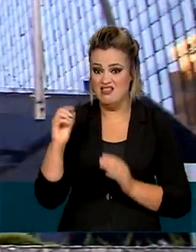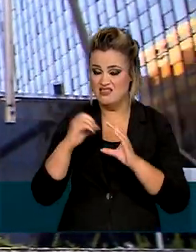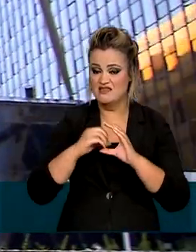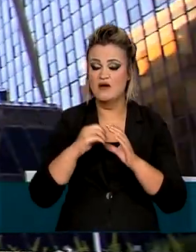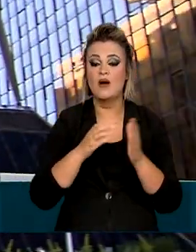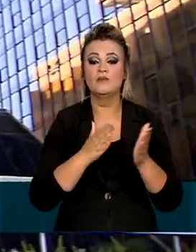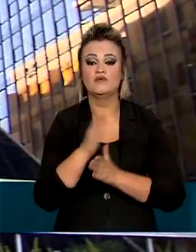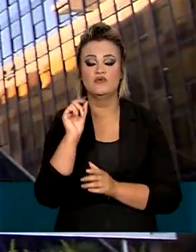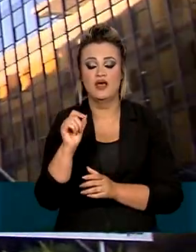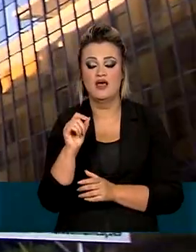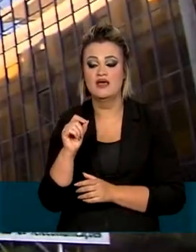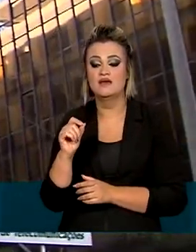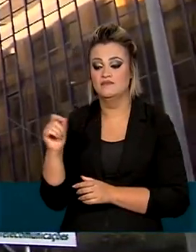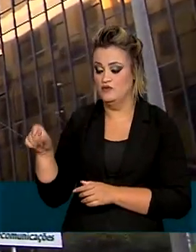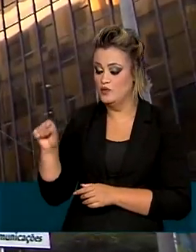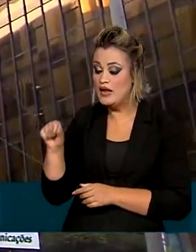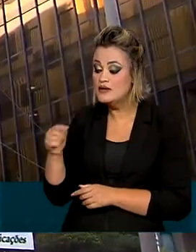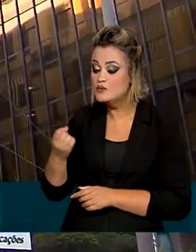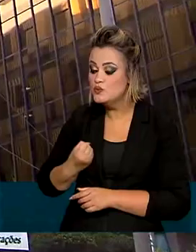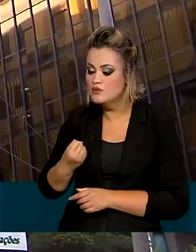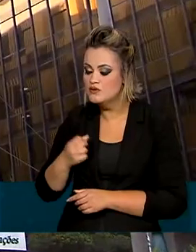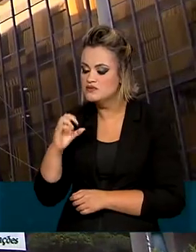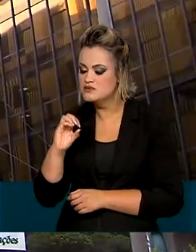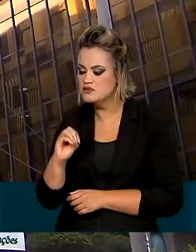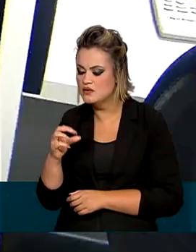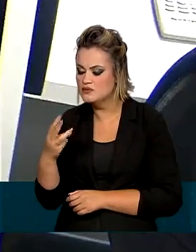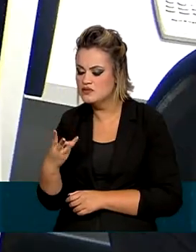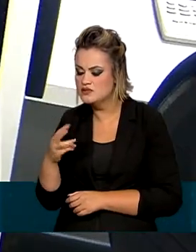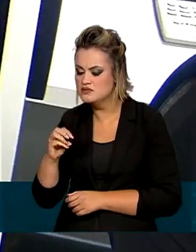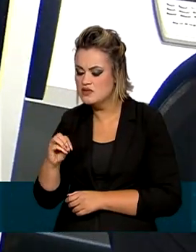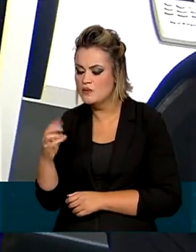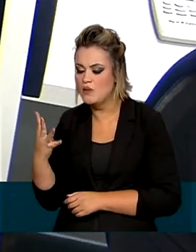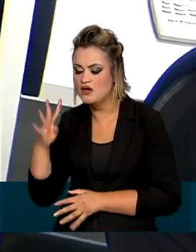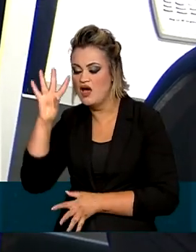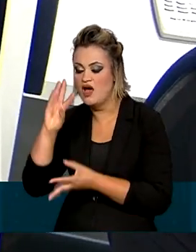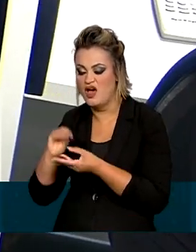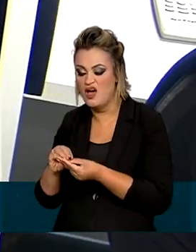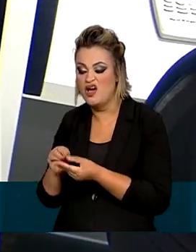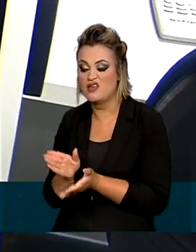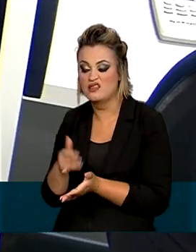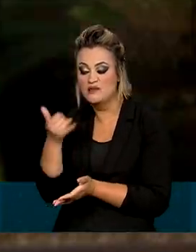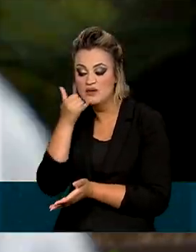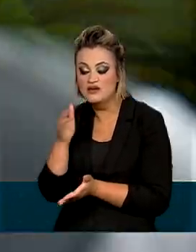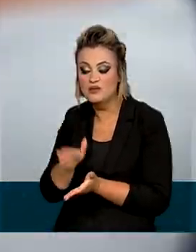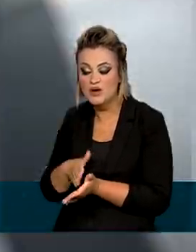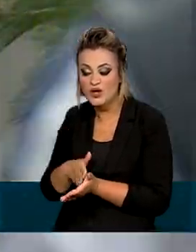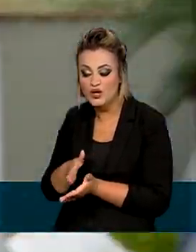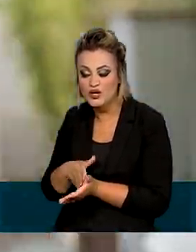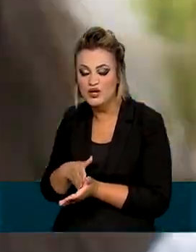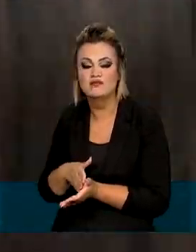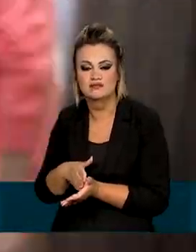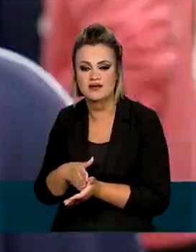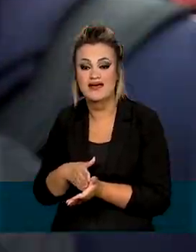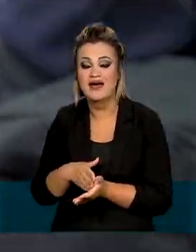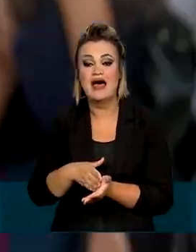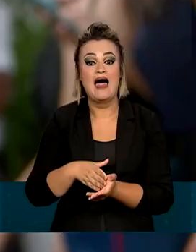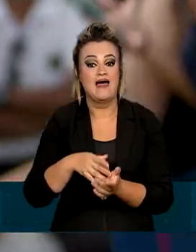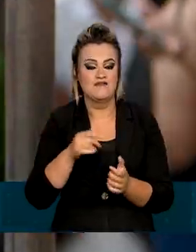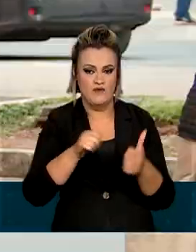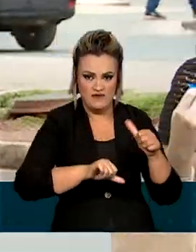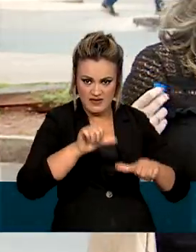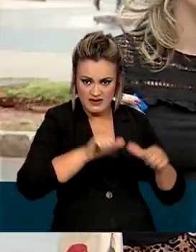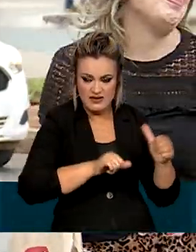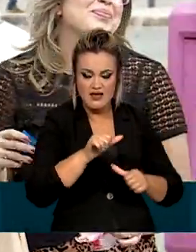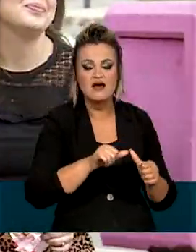aprovou a designação do prefixo 0304 para atividades de cobrança. A medida vai passar por consulta